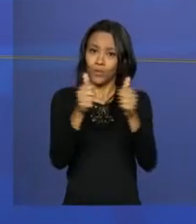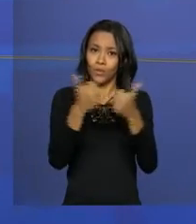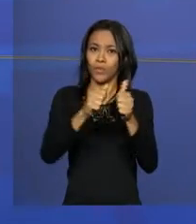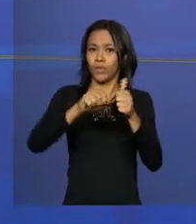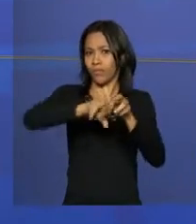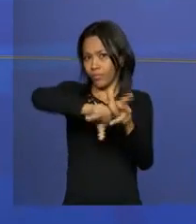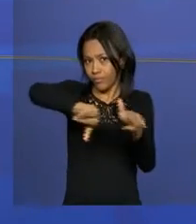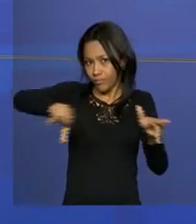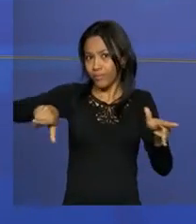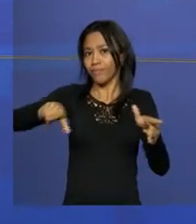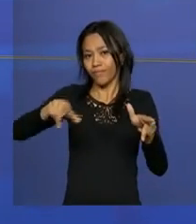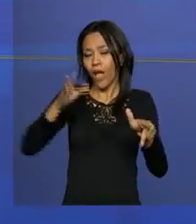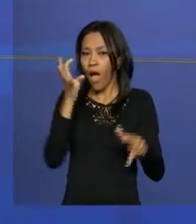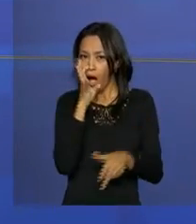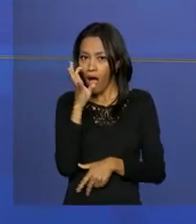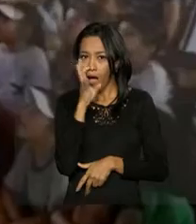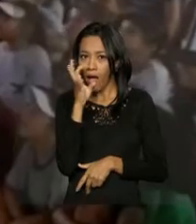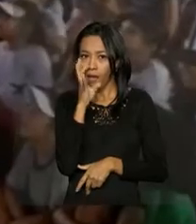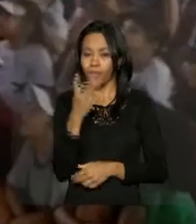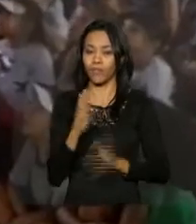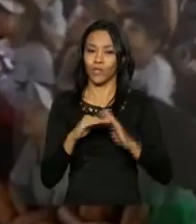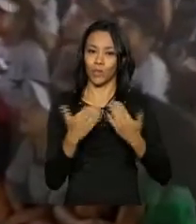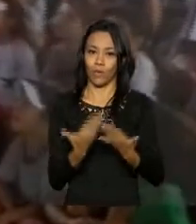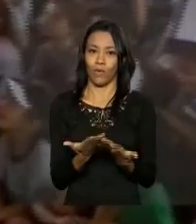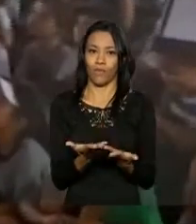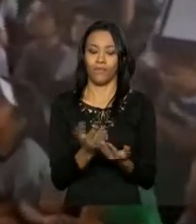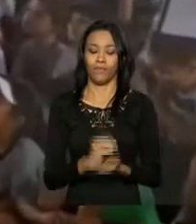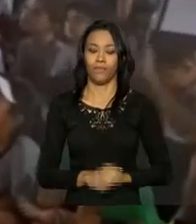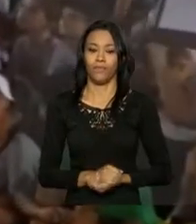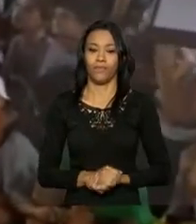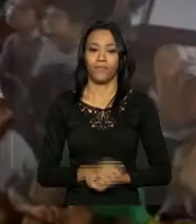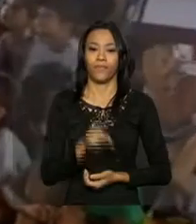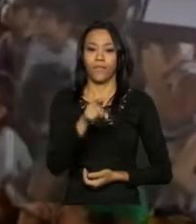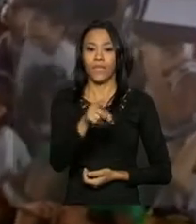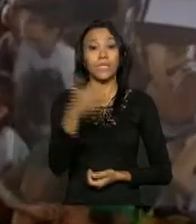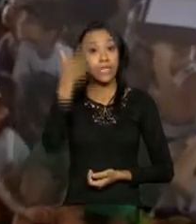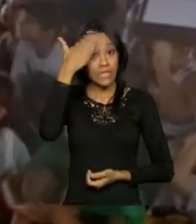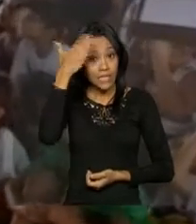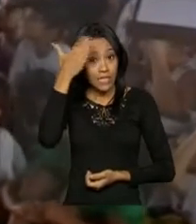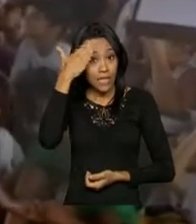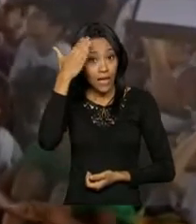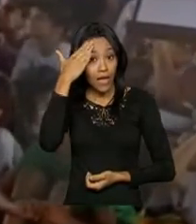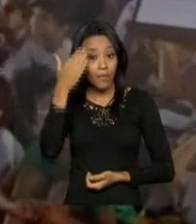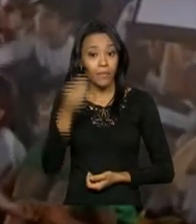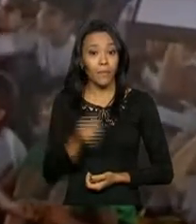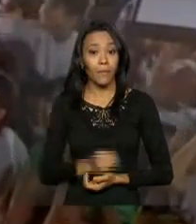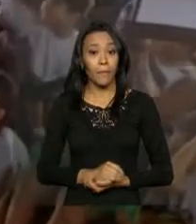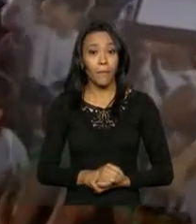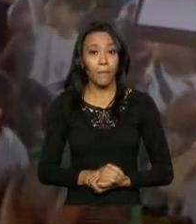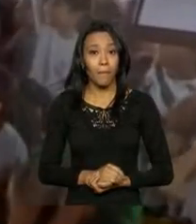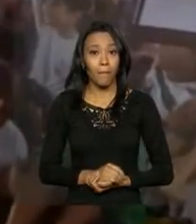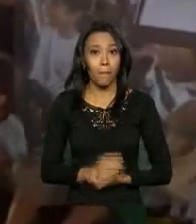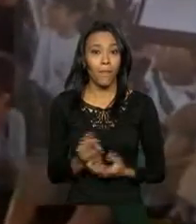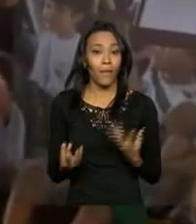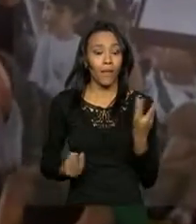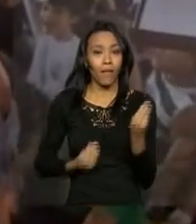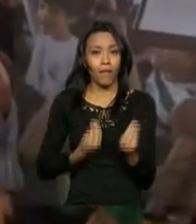na escola da cidade. Já que todos sabem, quem topa ser o combatente da trem?